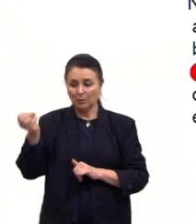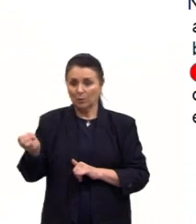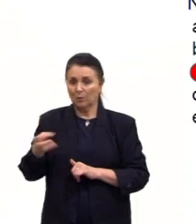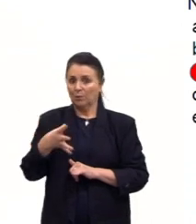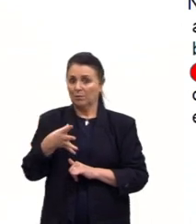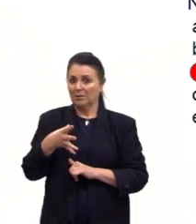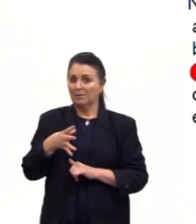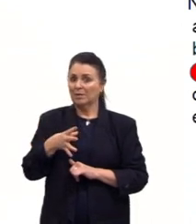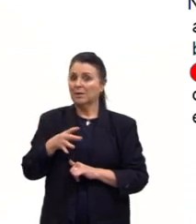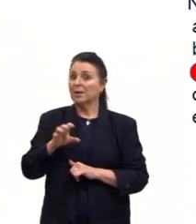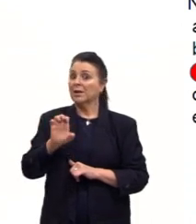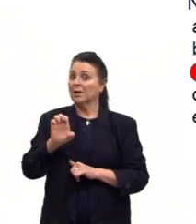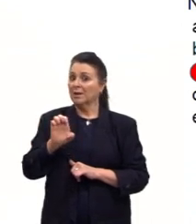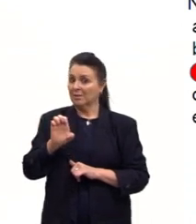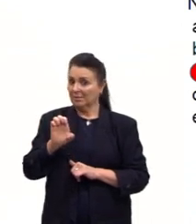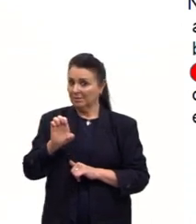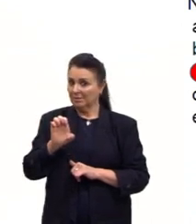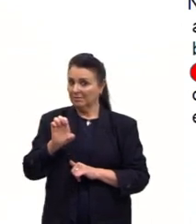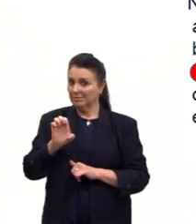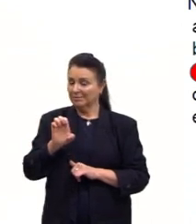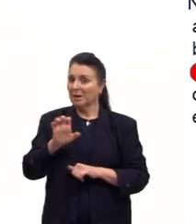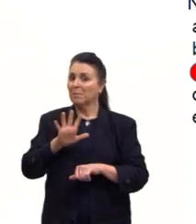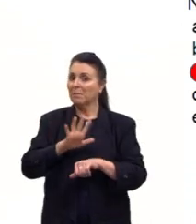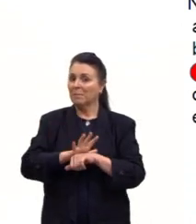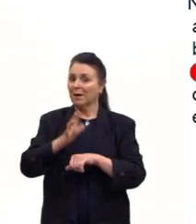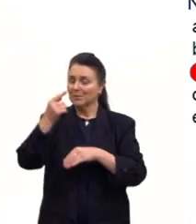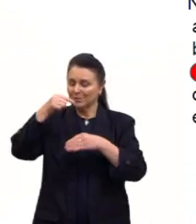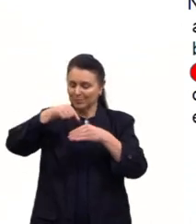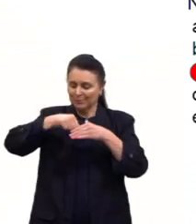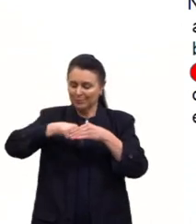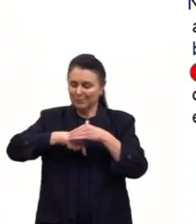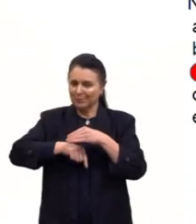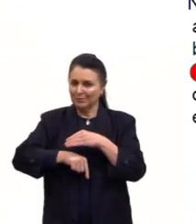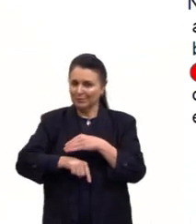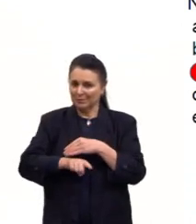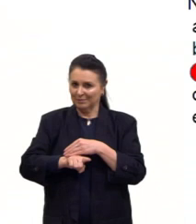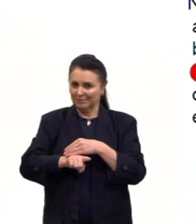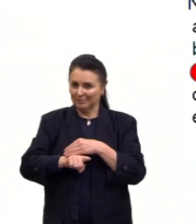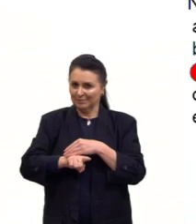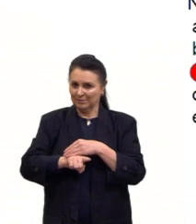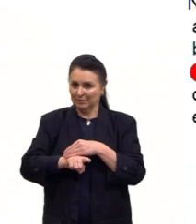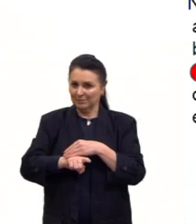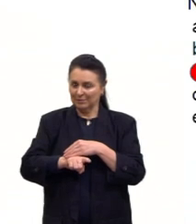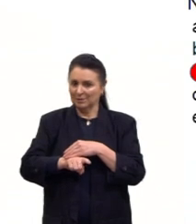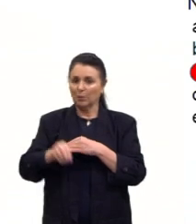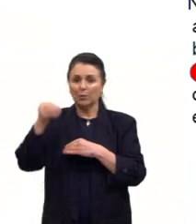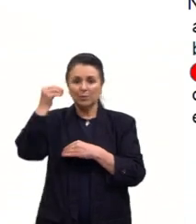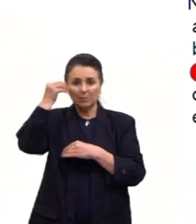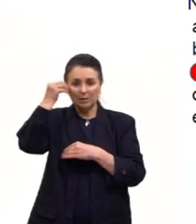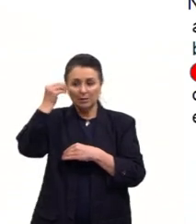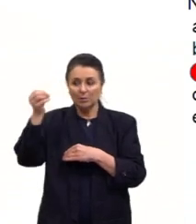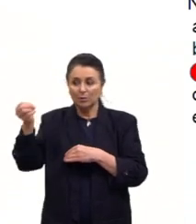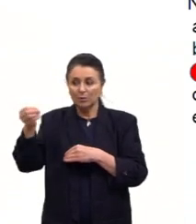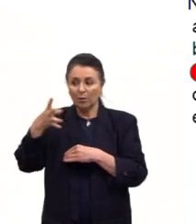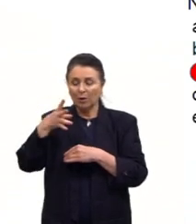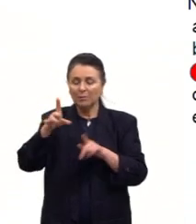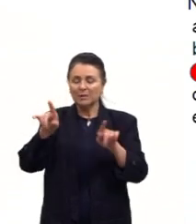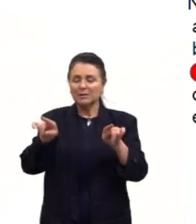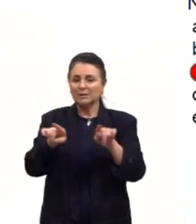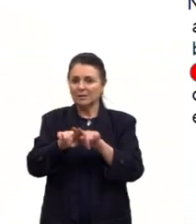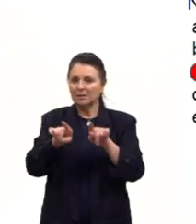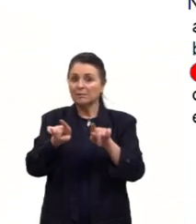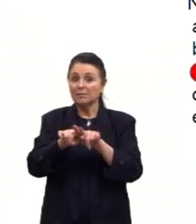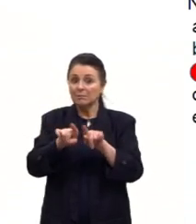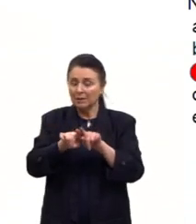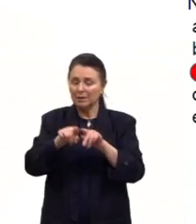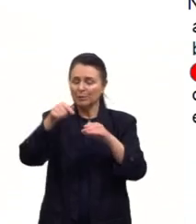e, portanto, mais intensas. Elas, além de serem novas, elas também são